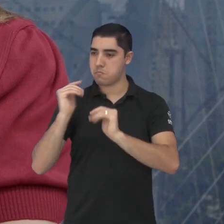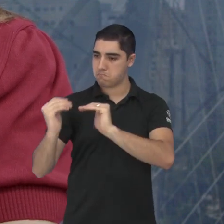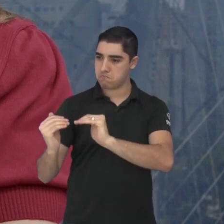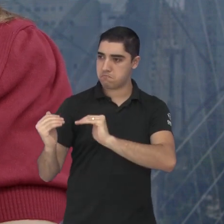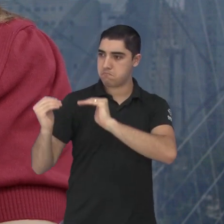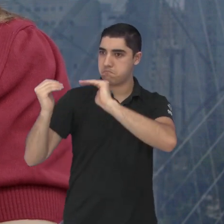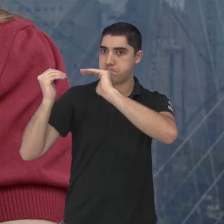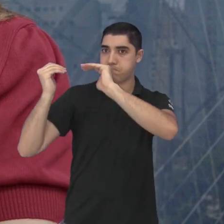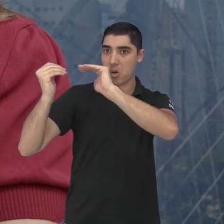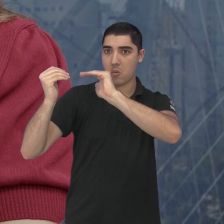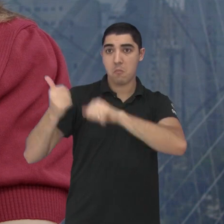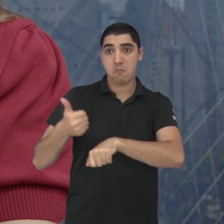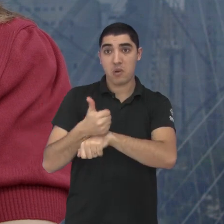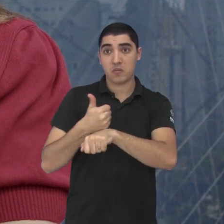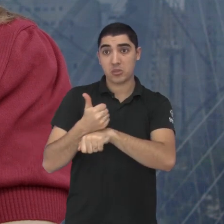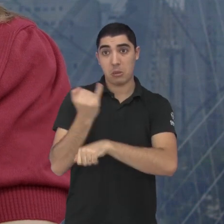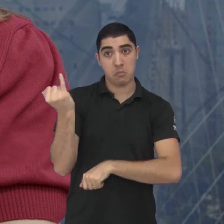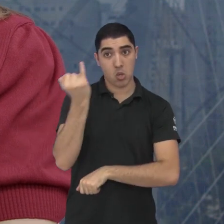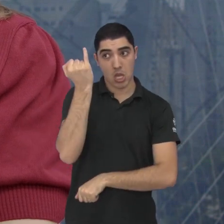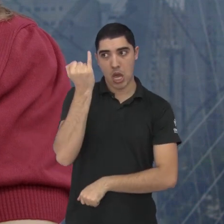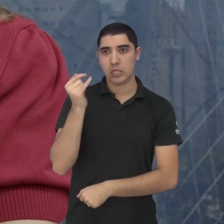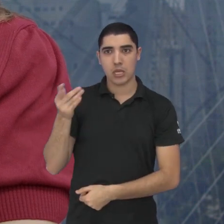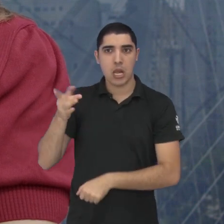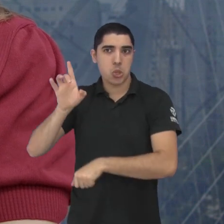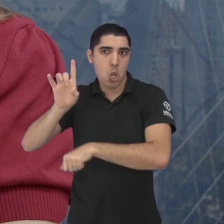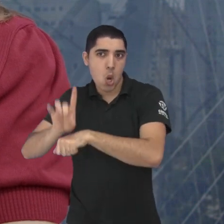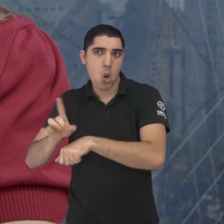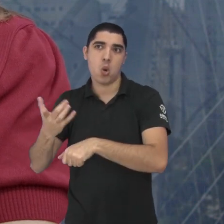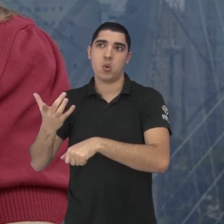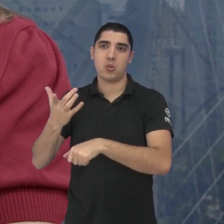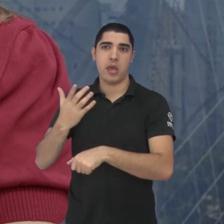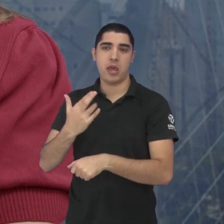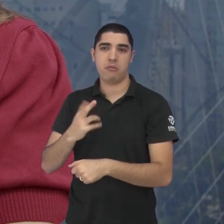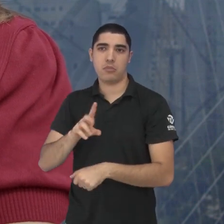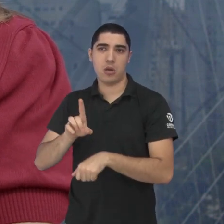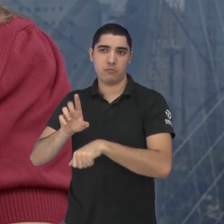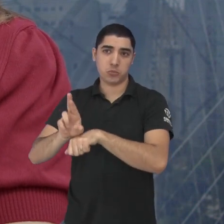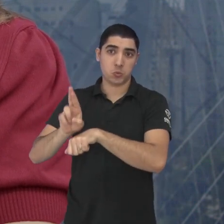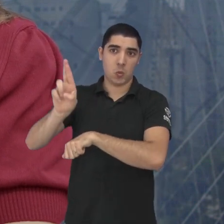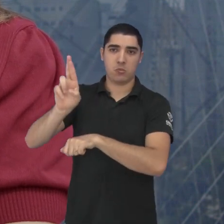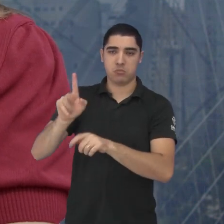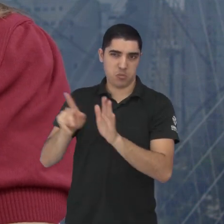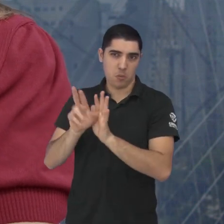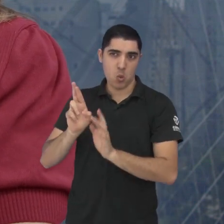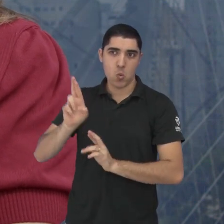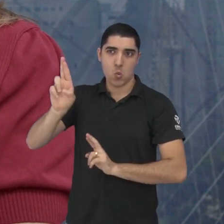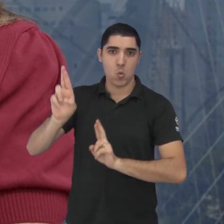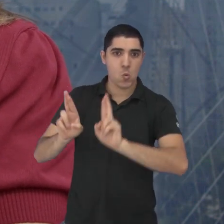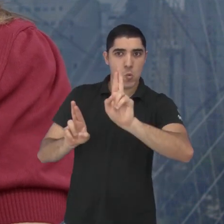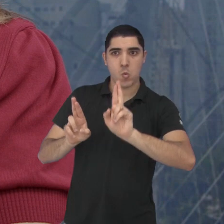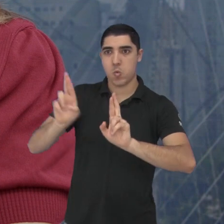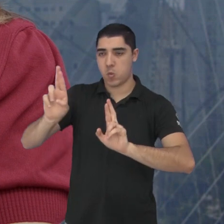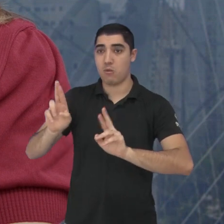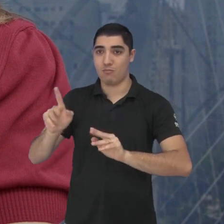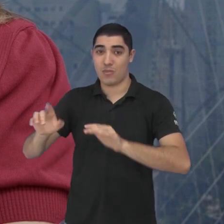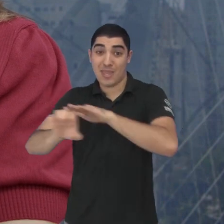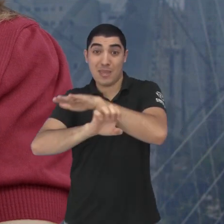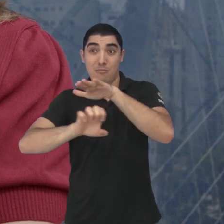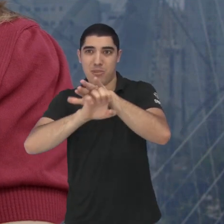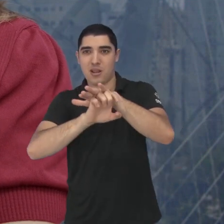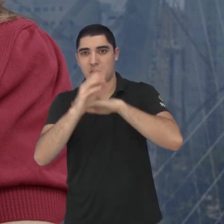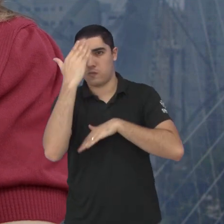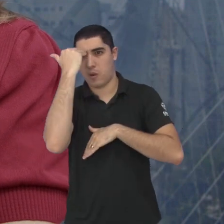importantes, né? Cargos significativos em empresas multinacionais, enfim, empresas grandes.